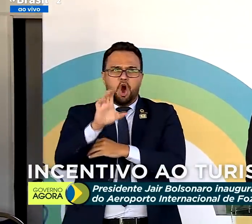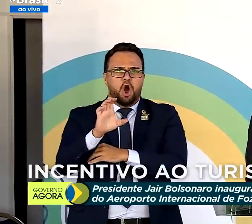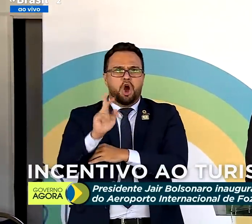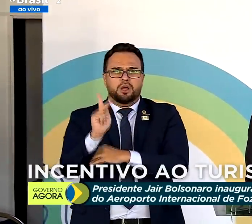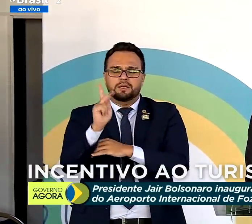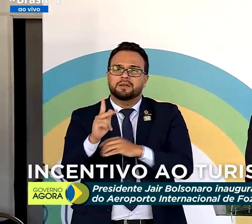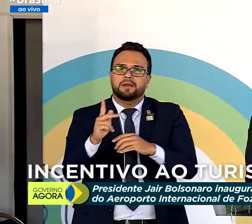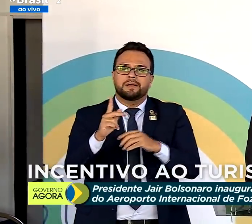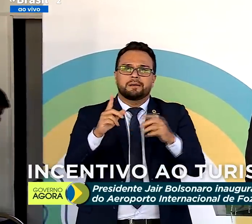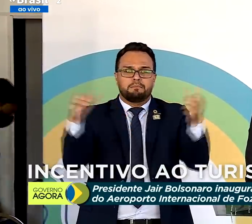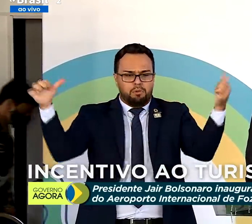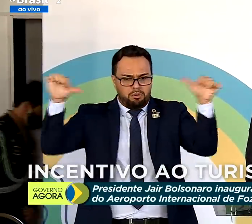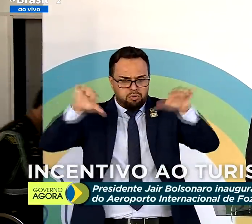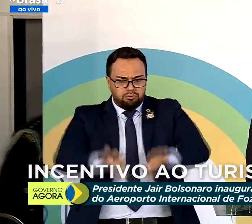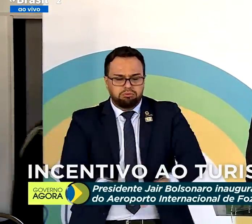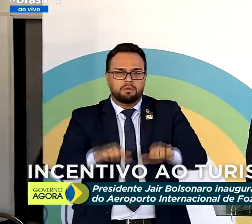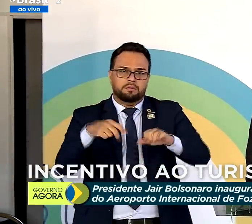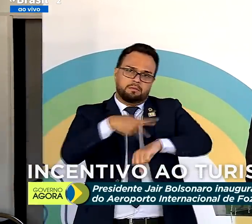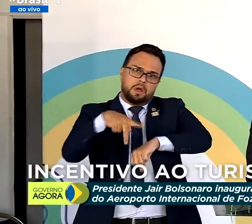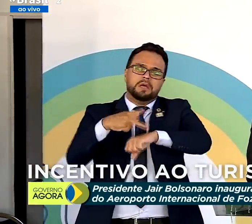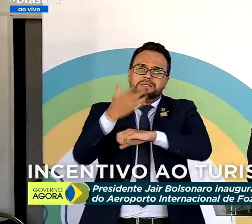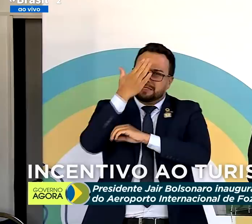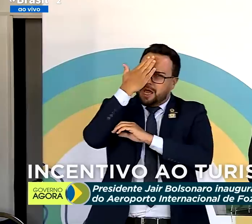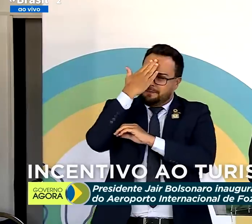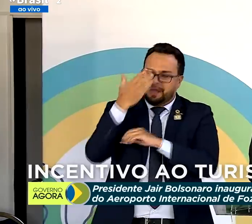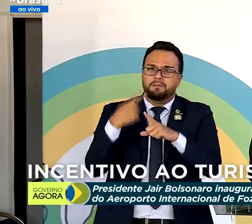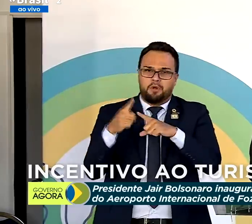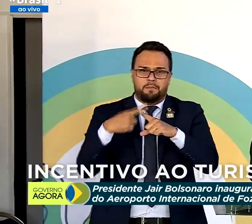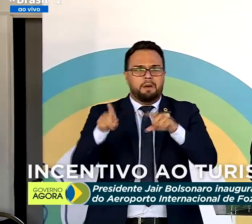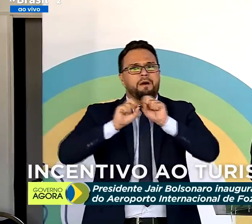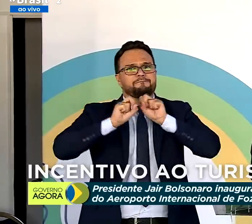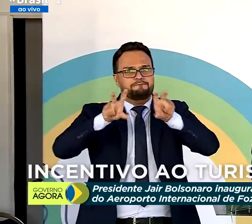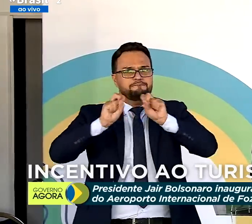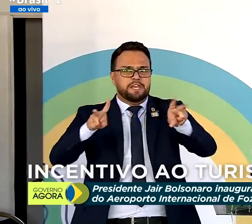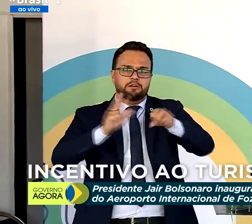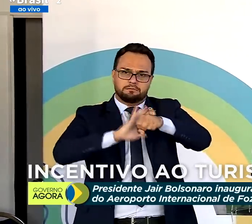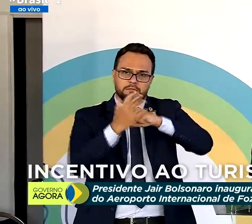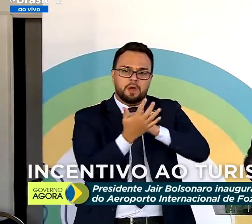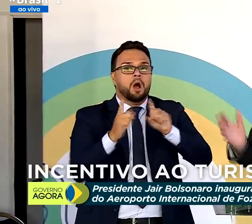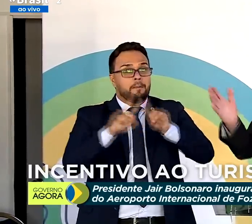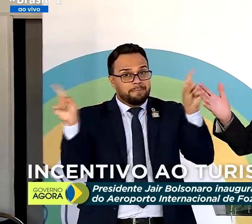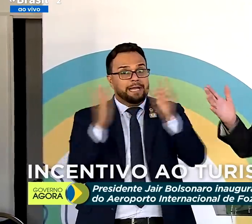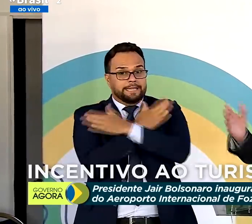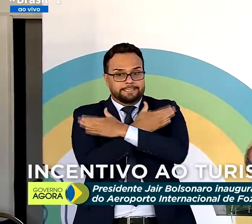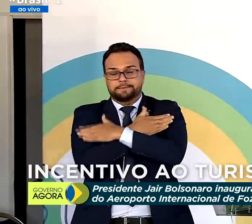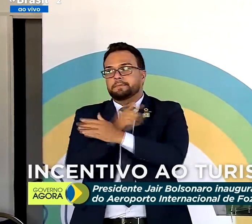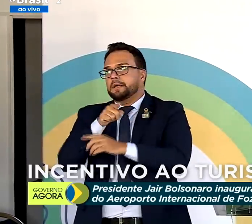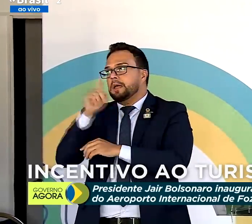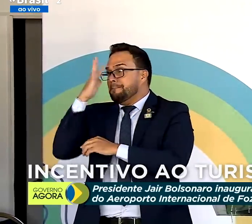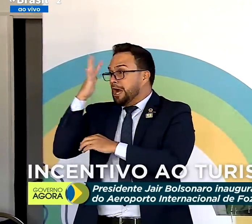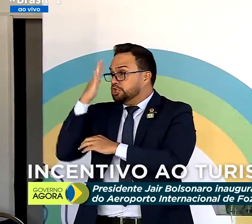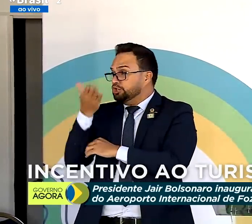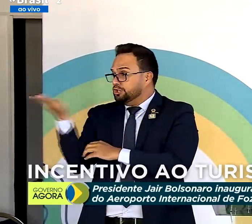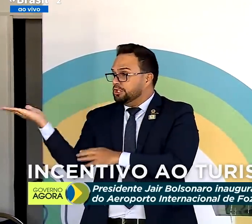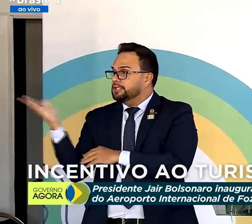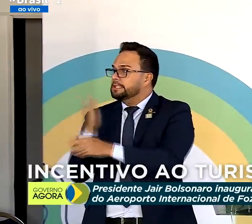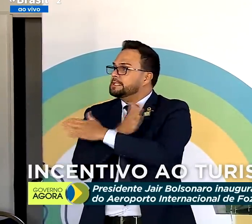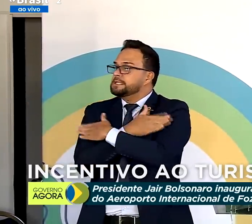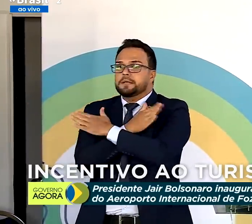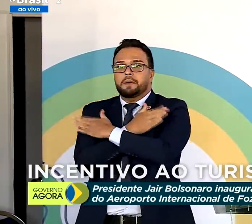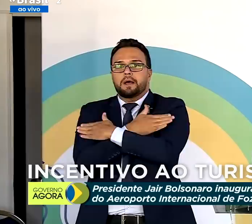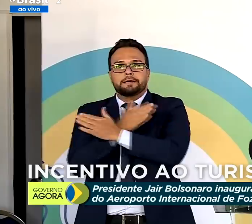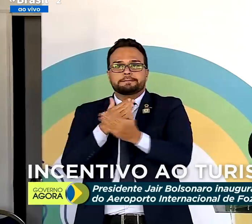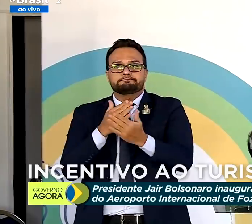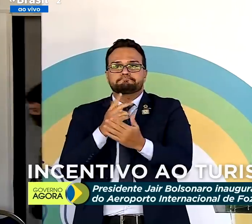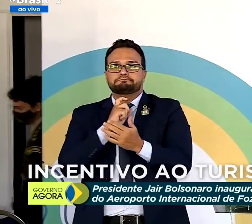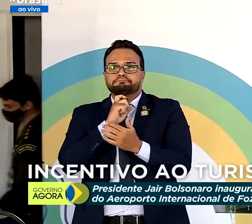país. Sabemos do problema do vírus, mas sabemos também o problema do desemprego. Imagine os senhores estando desempregados, não